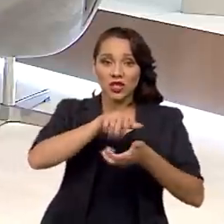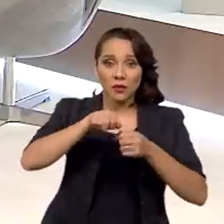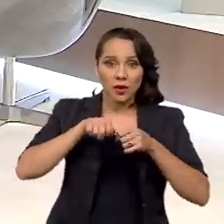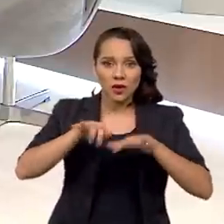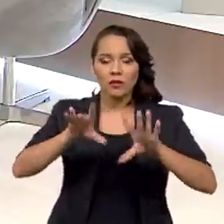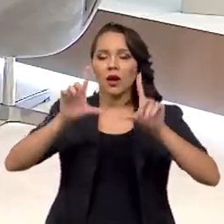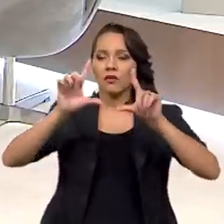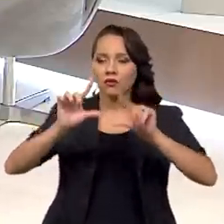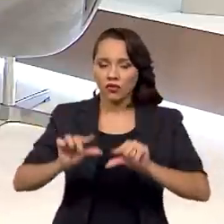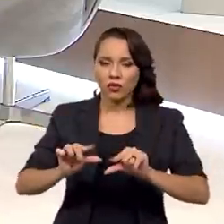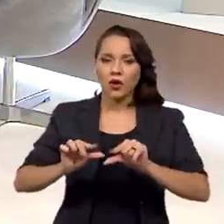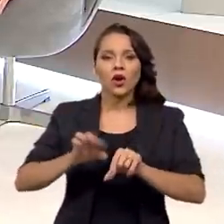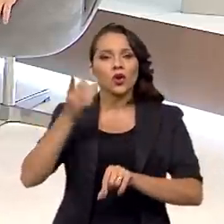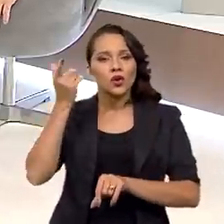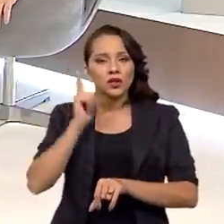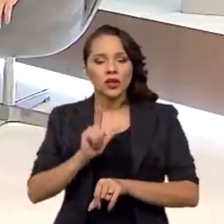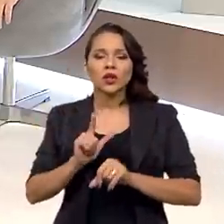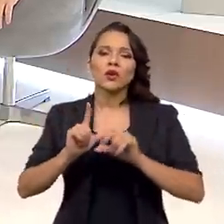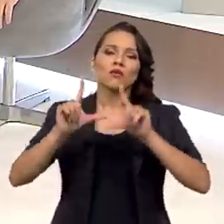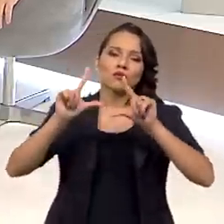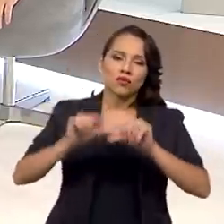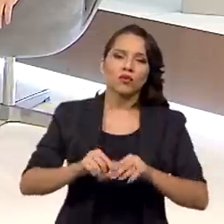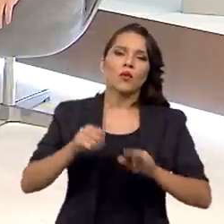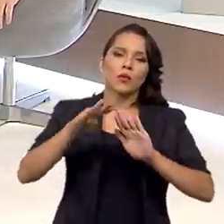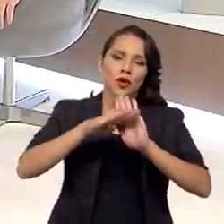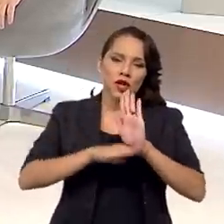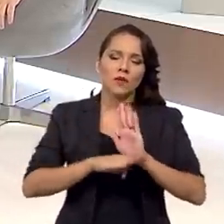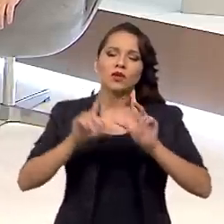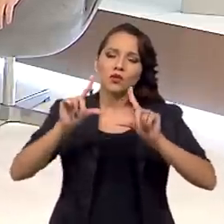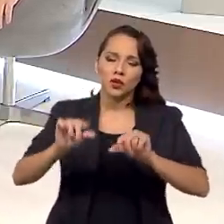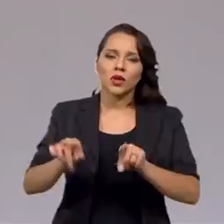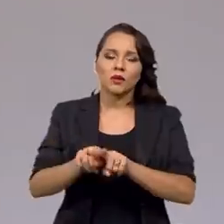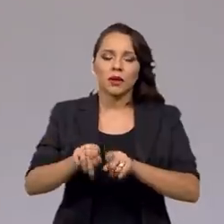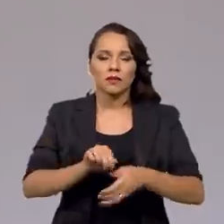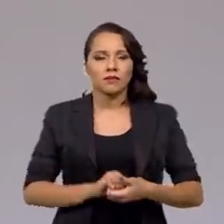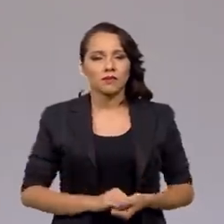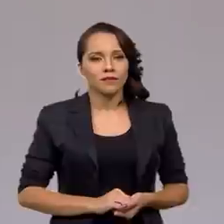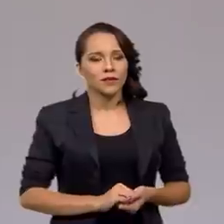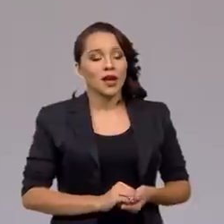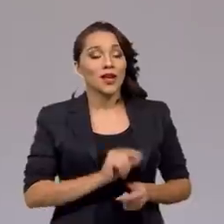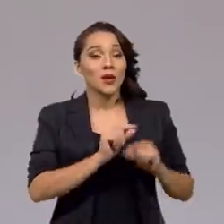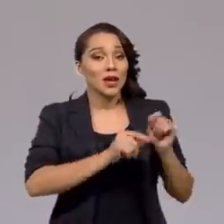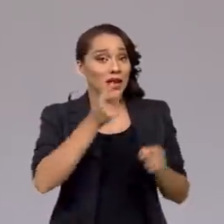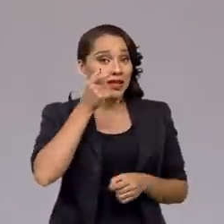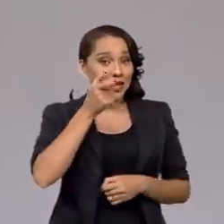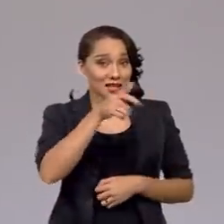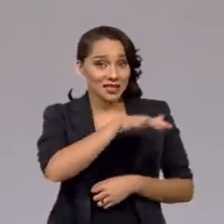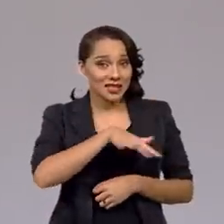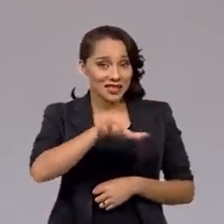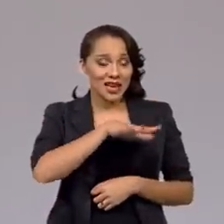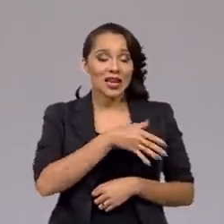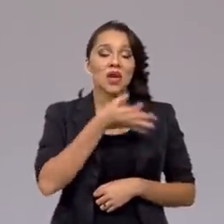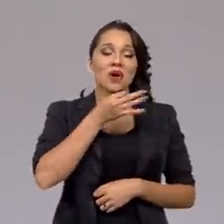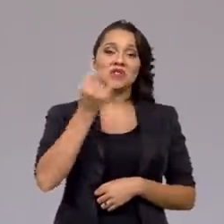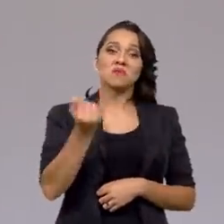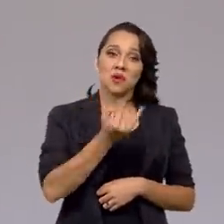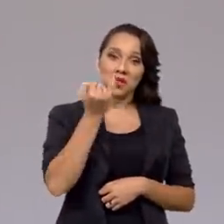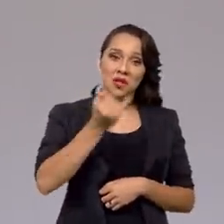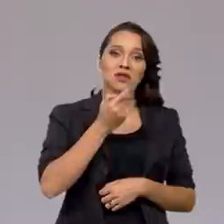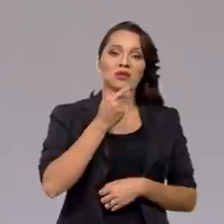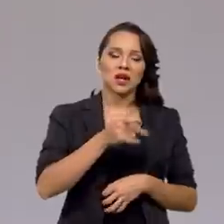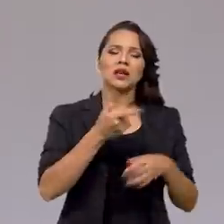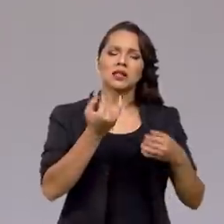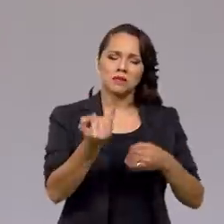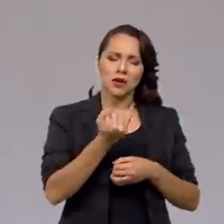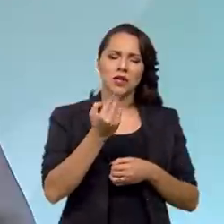aliviou, nós conseguimos aliviar esses programas. E o que é interessante nesse aspecto, que eu acho também que o senhor